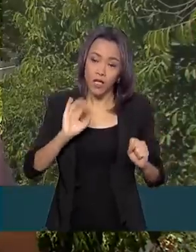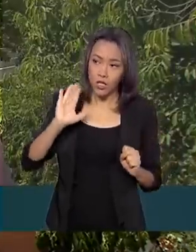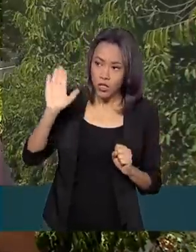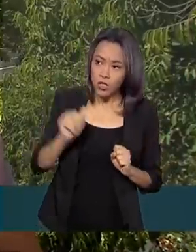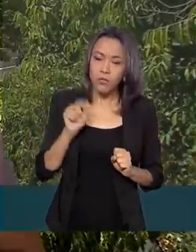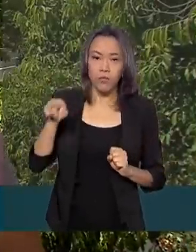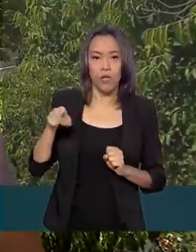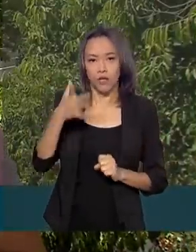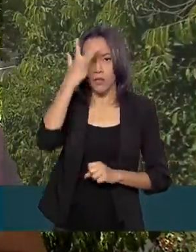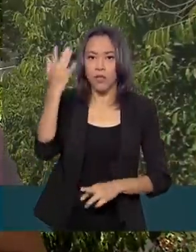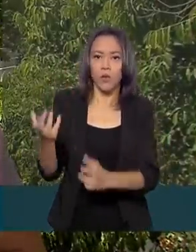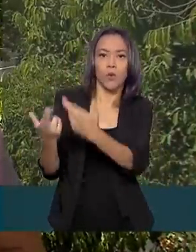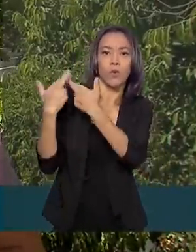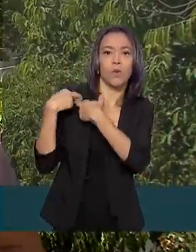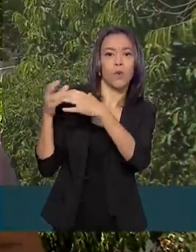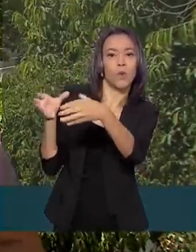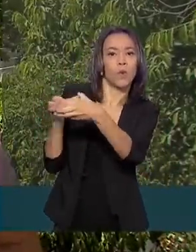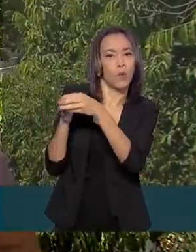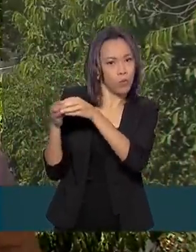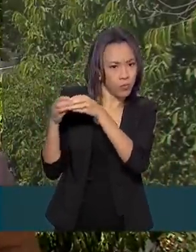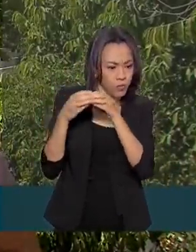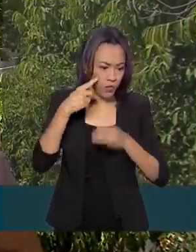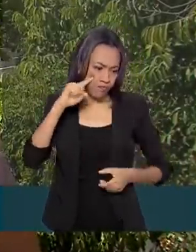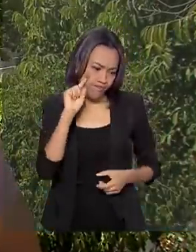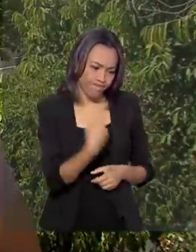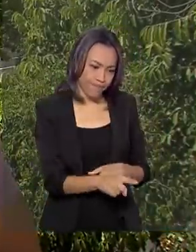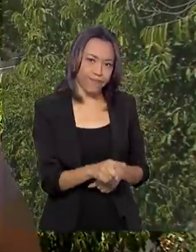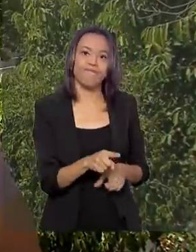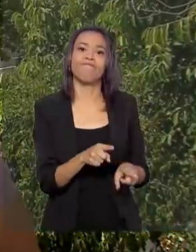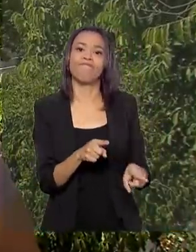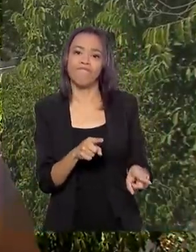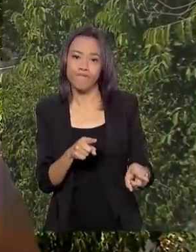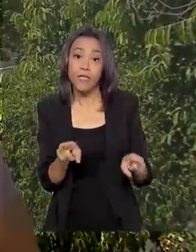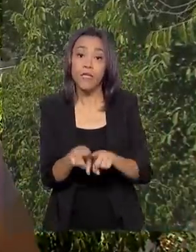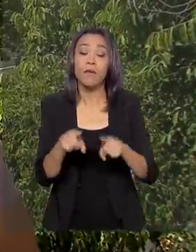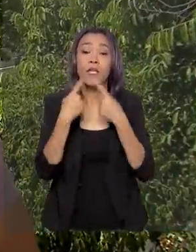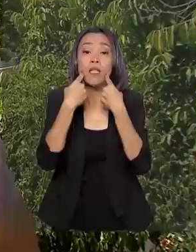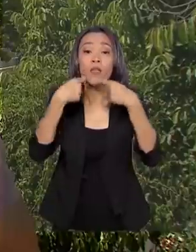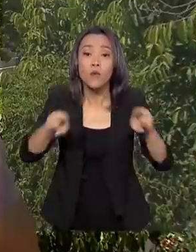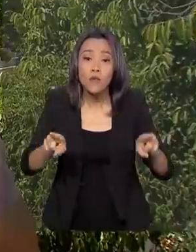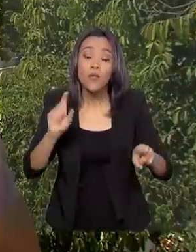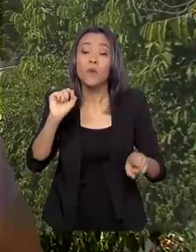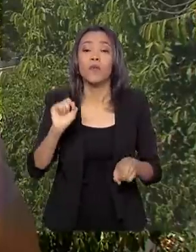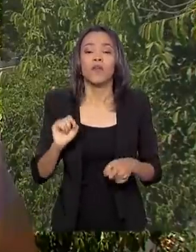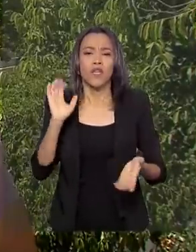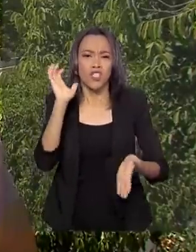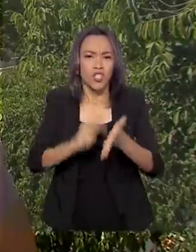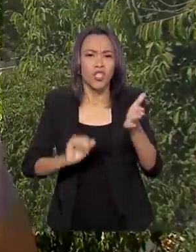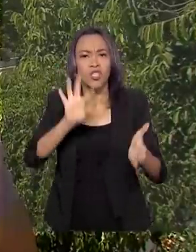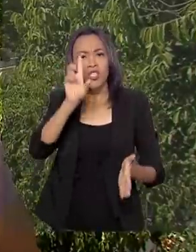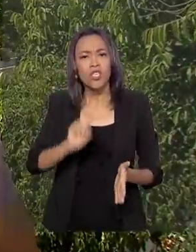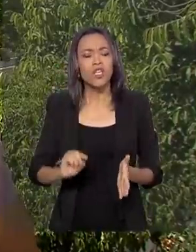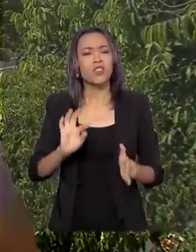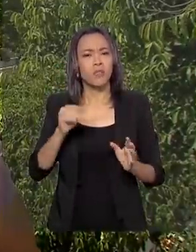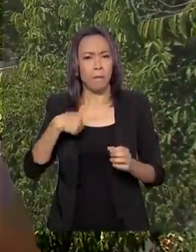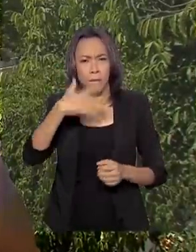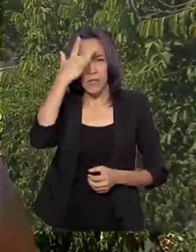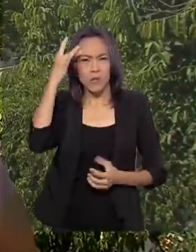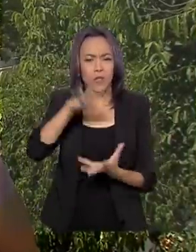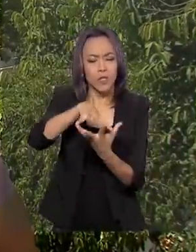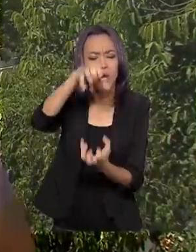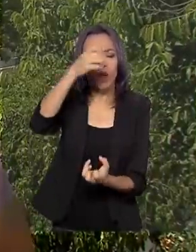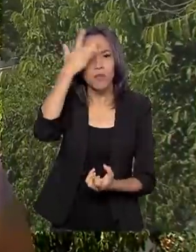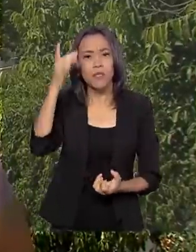órgãos competentes, que podem então efetuar o flagrante. Também devem ser denunciadas violações de direitos contra idosos, pessoas com